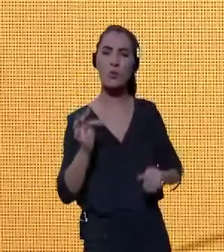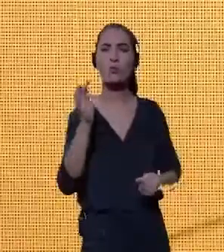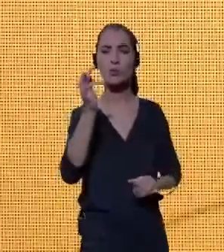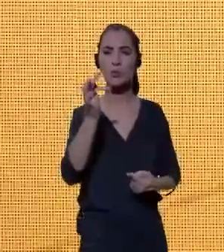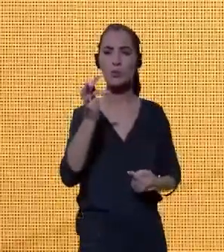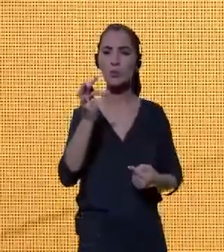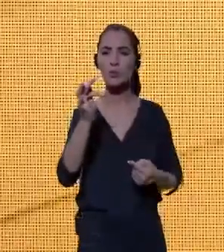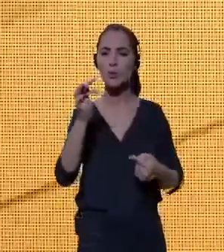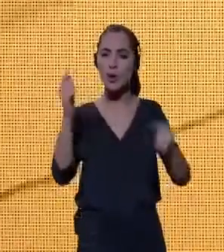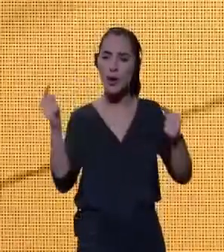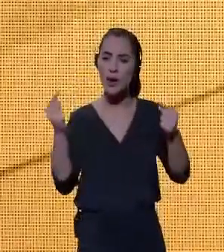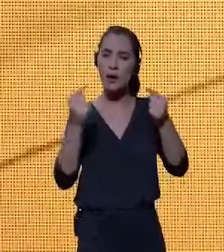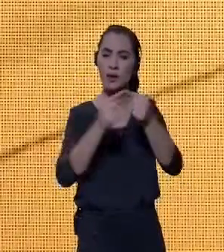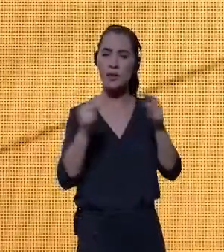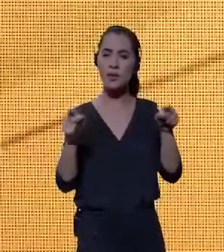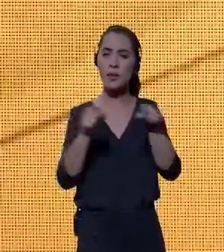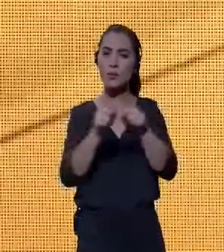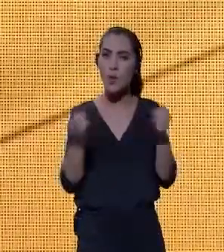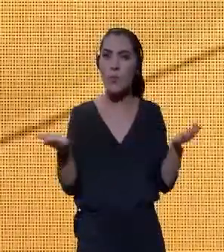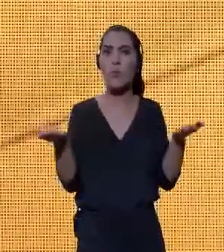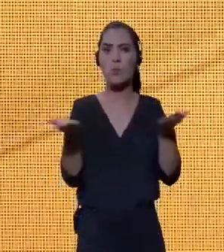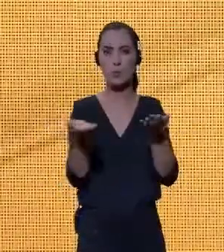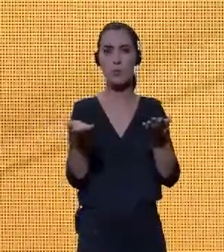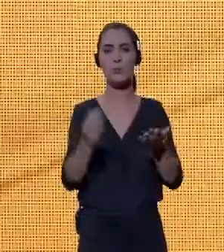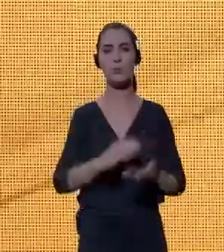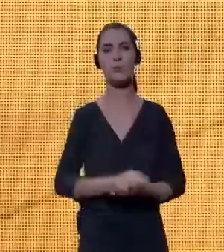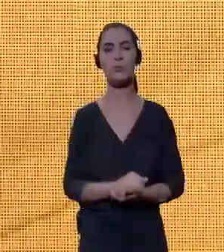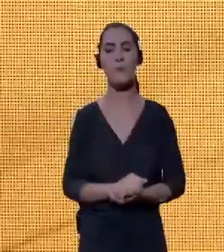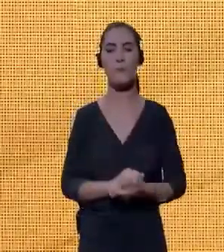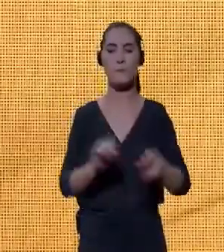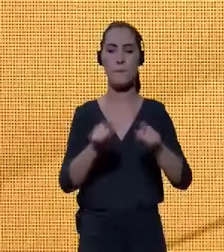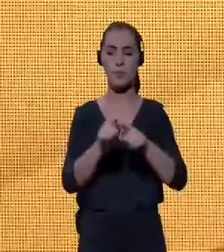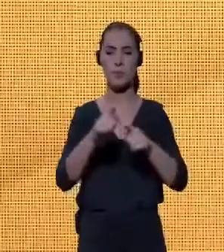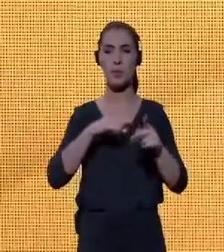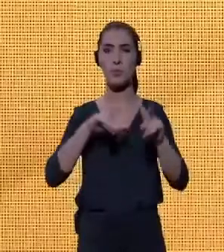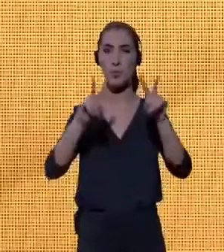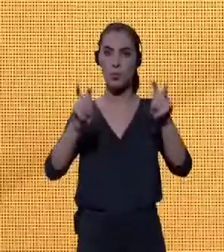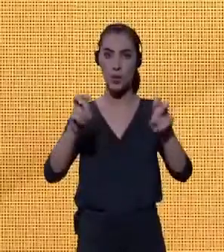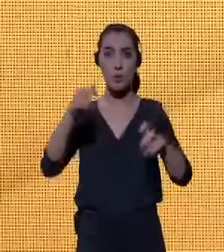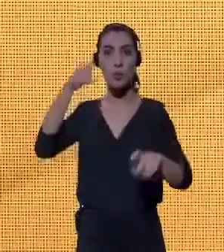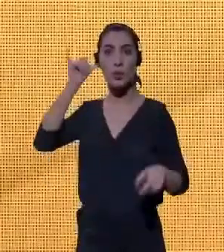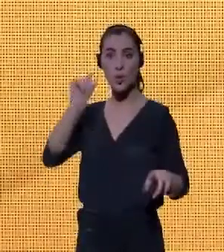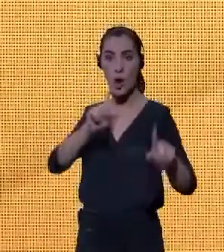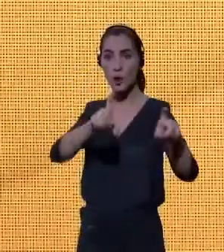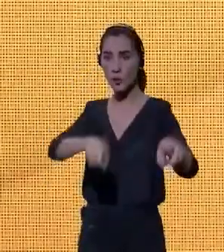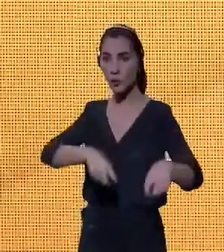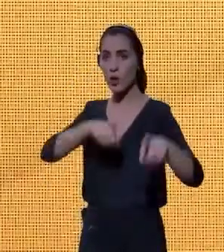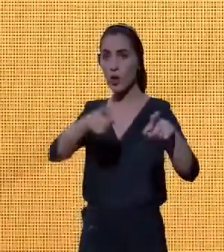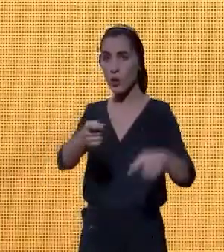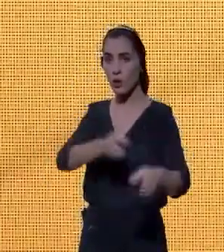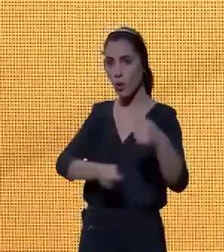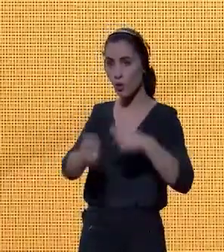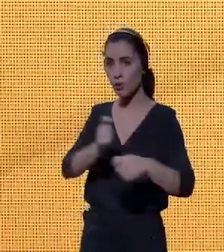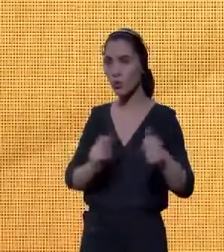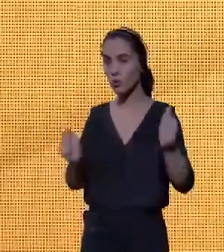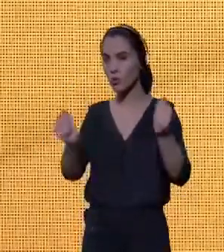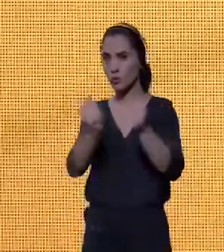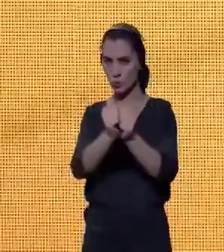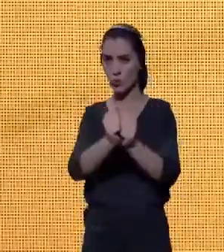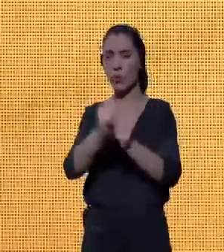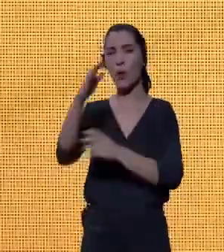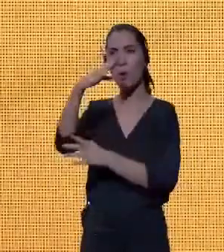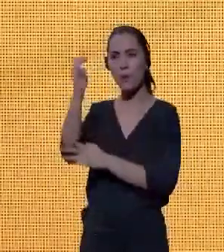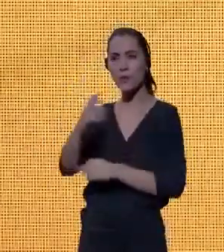presente. Temos também um tema do agronegócio engajado. O Brasil é uma das maiores potências